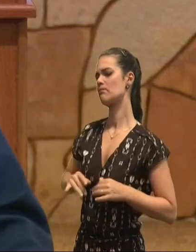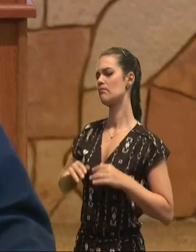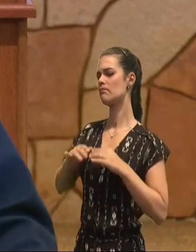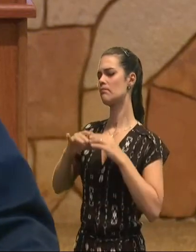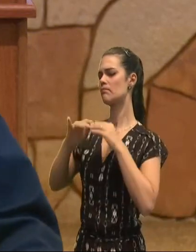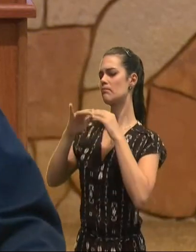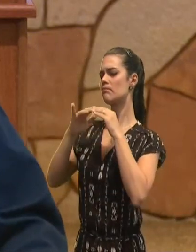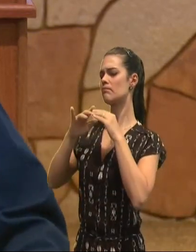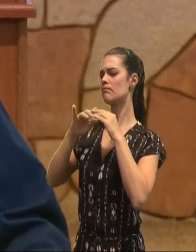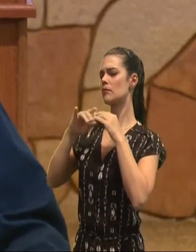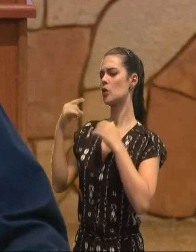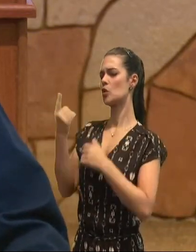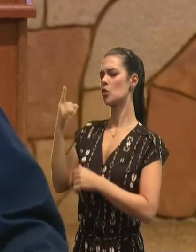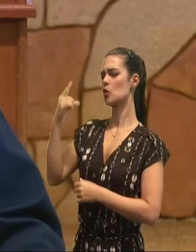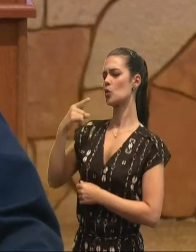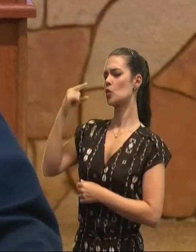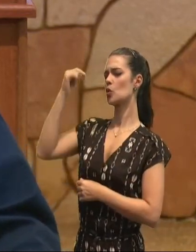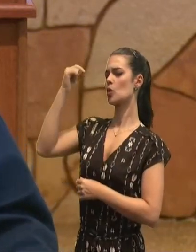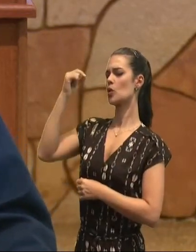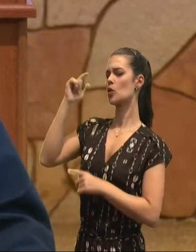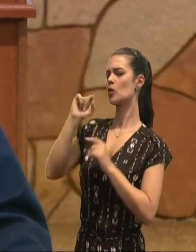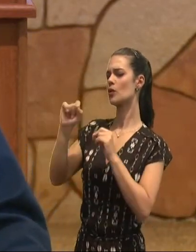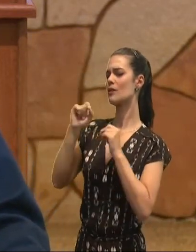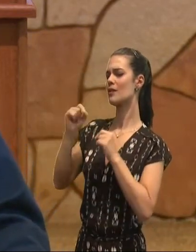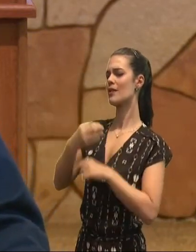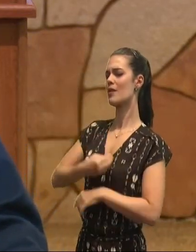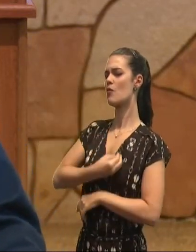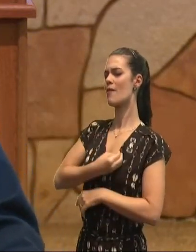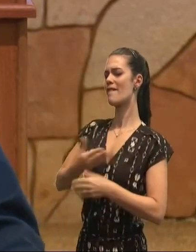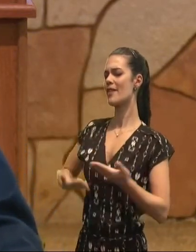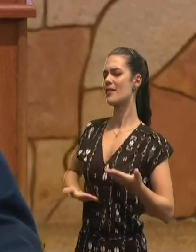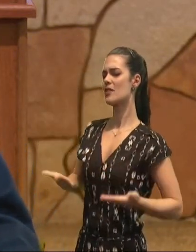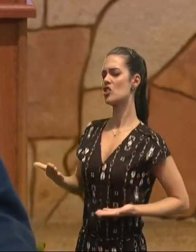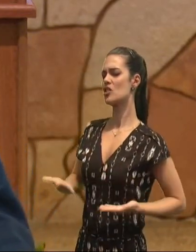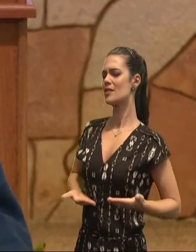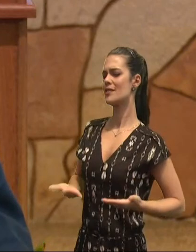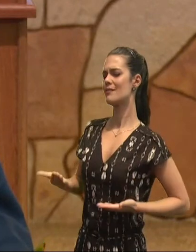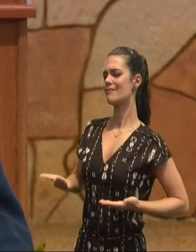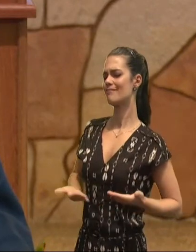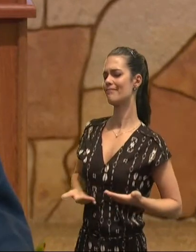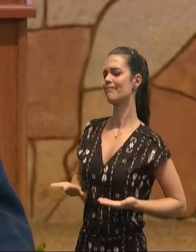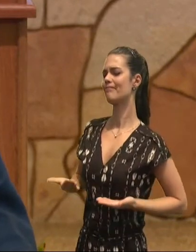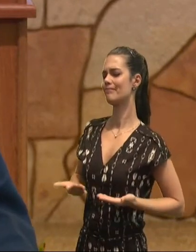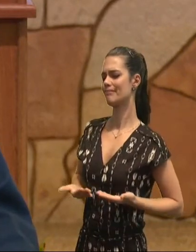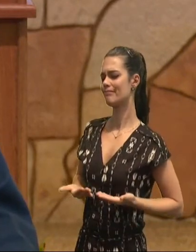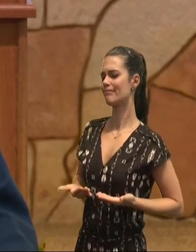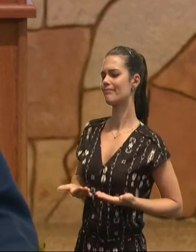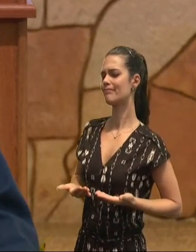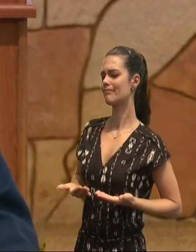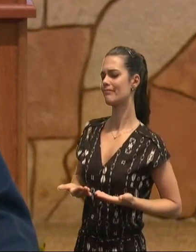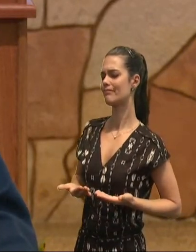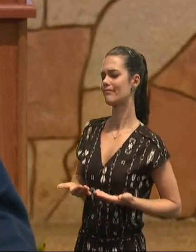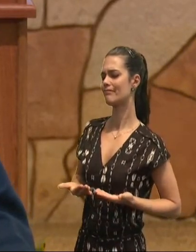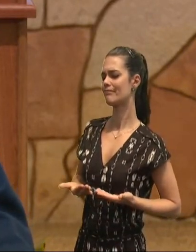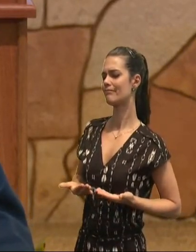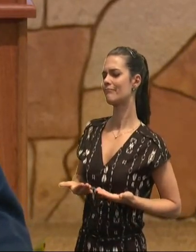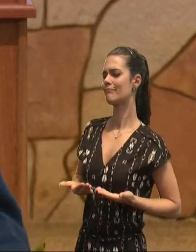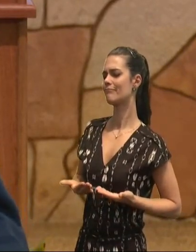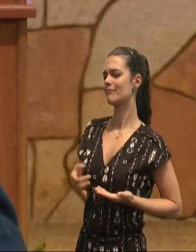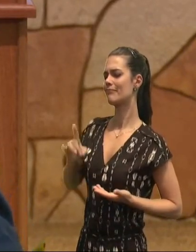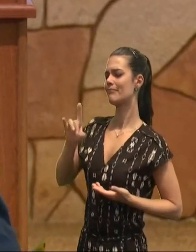o nosso chamado, é para uma vida, de serviço, ó Deus, que isso, seja o que nos